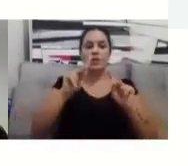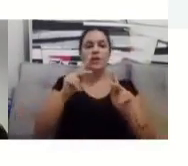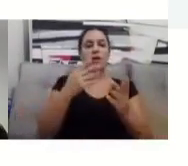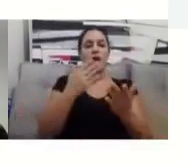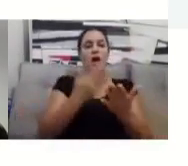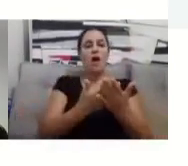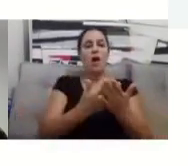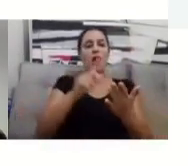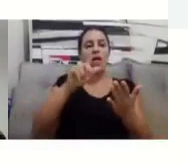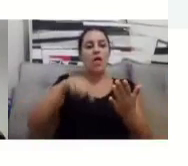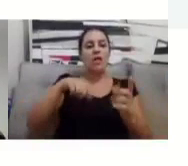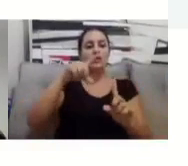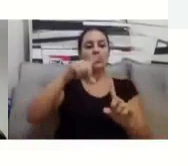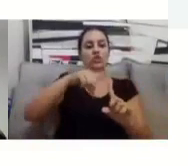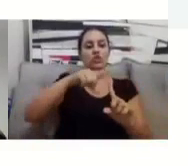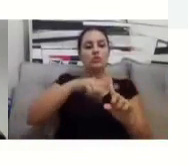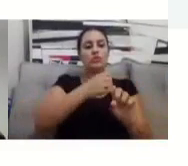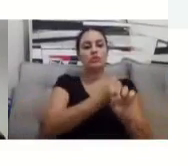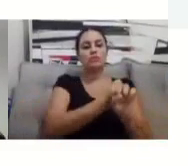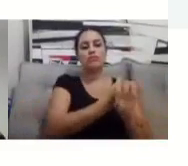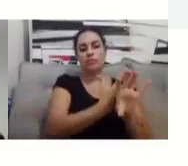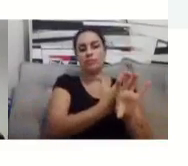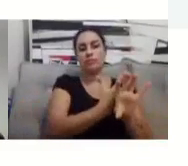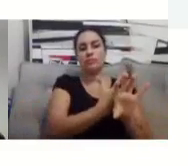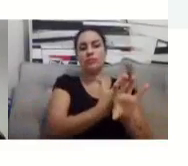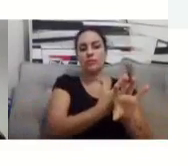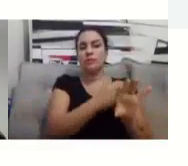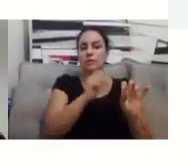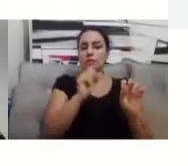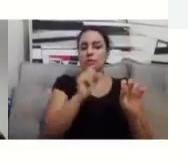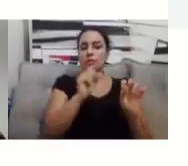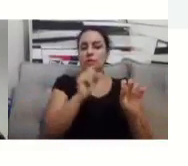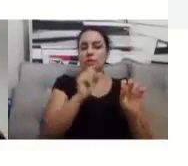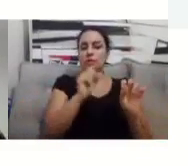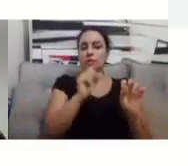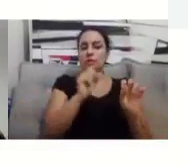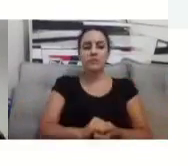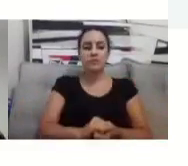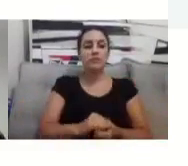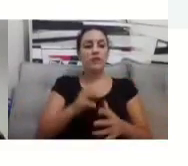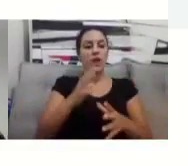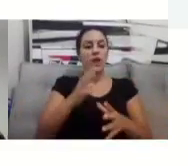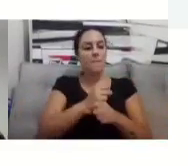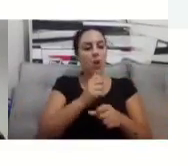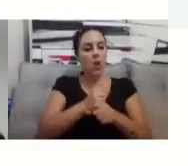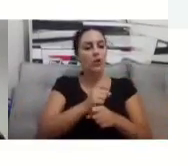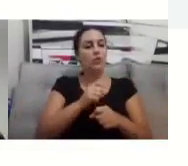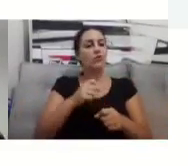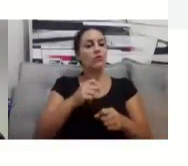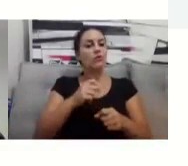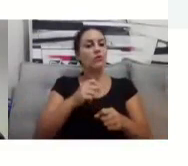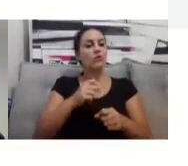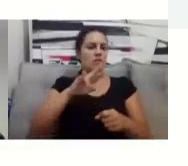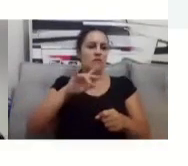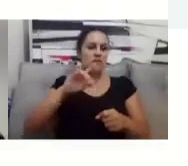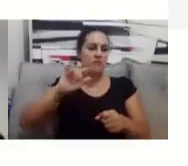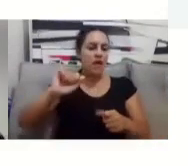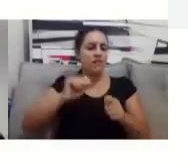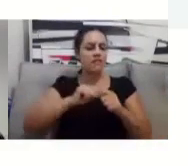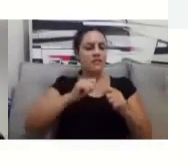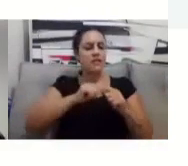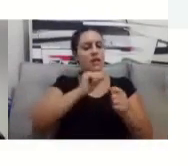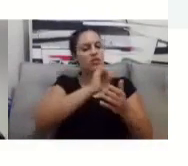distribuir, possivelmente é para isso que ele vai utilizar as aulas, pelo menos a maior parte delas, para distribuir para essa pontuação